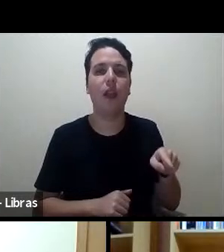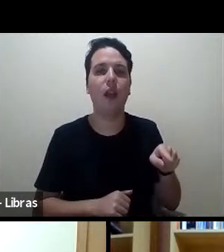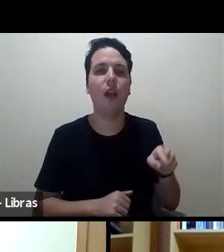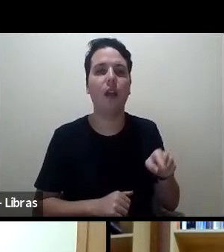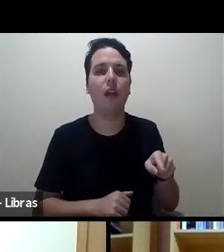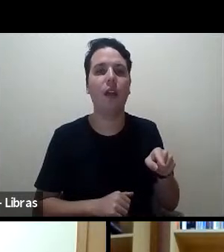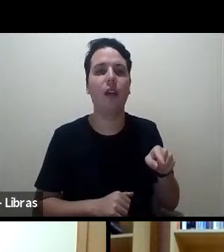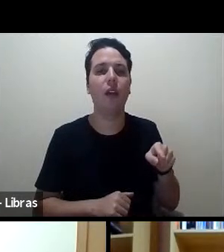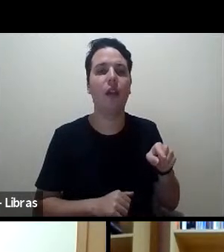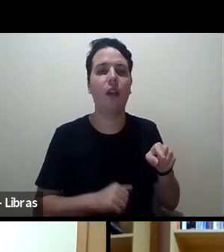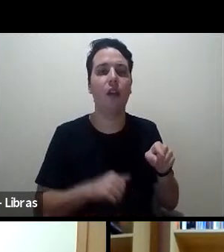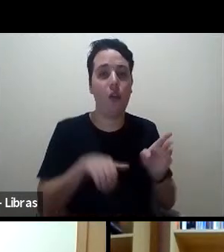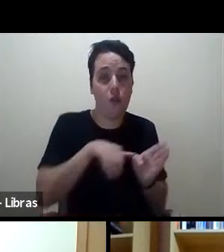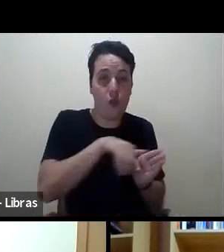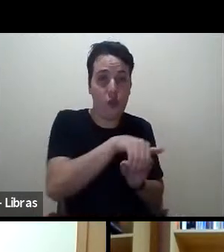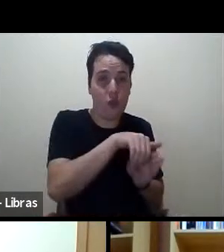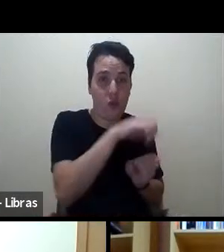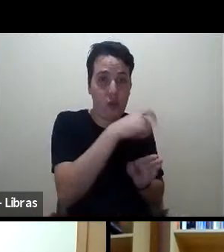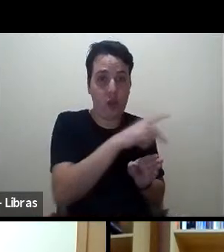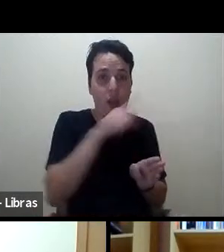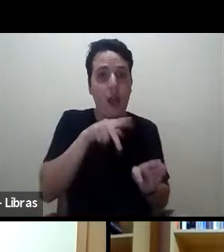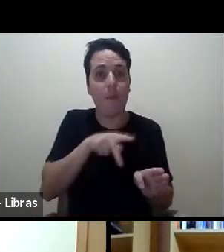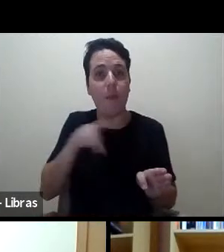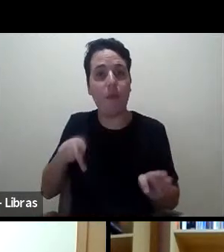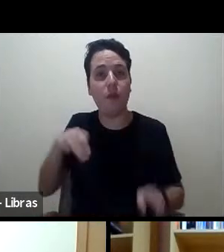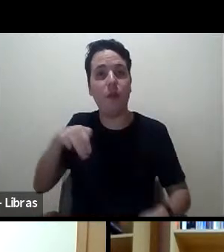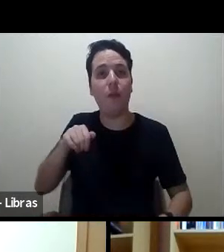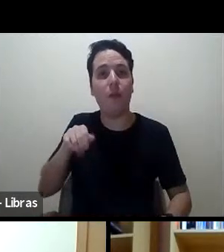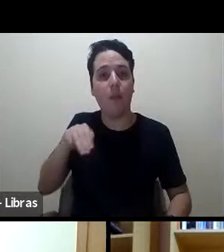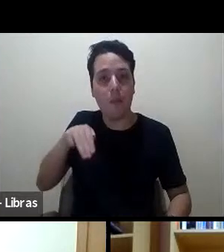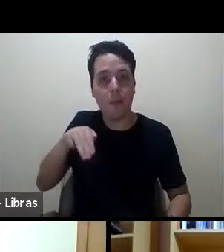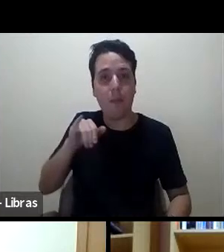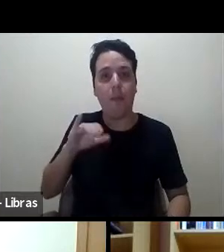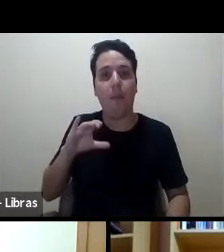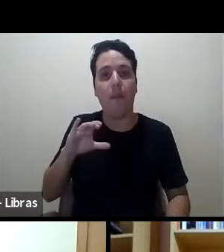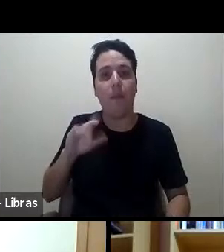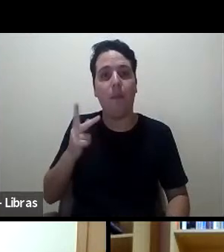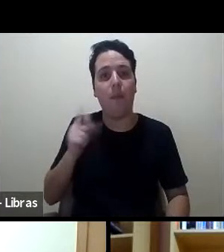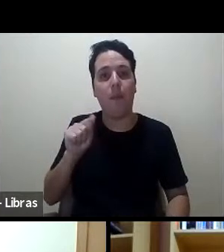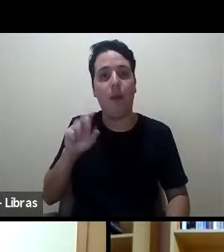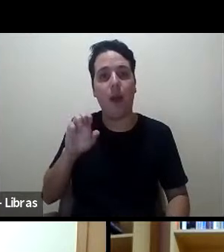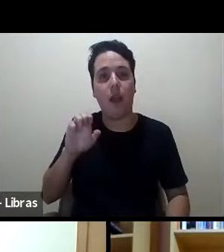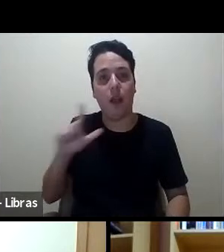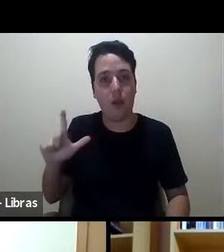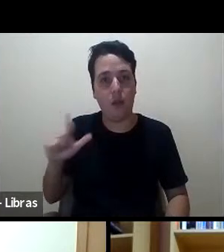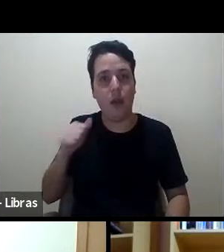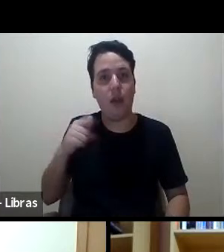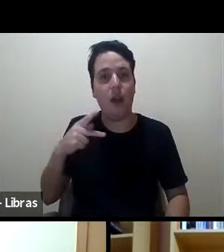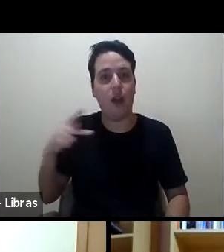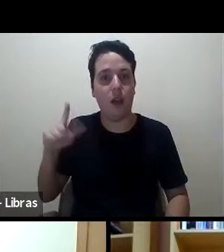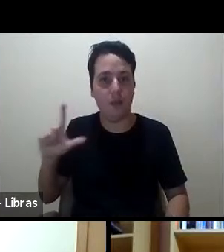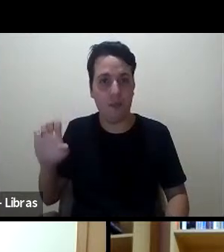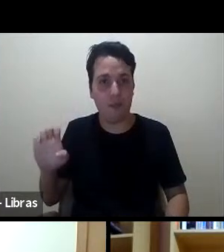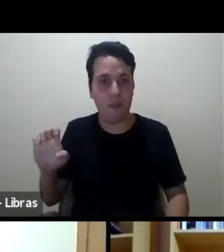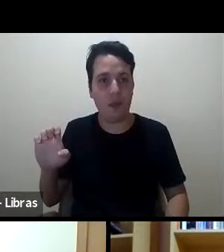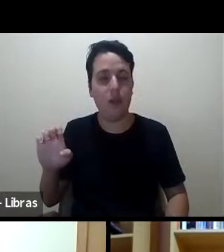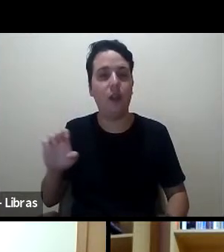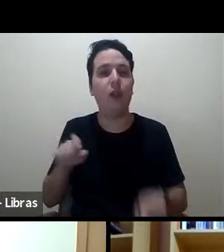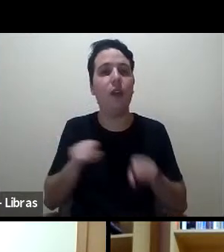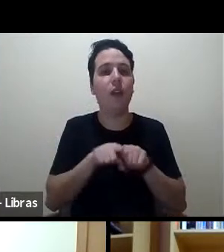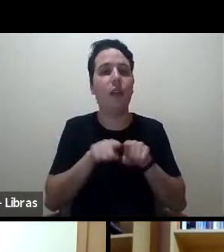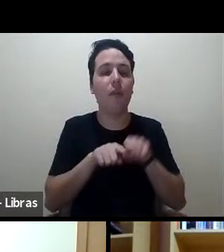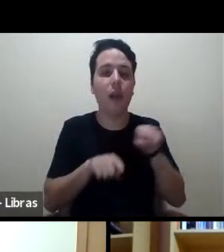professor, autor Michael Apple, e o Gandim também tem feito seu